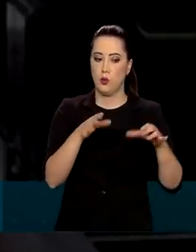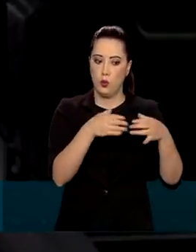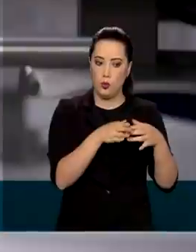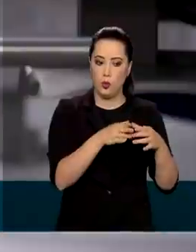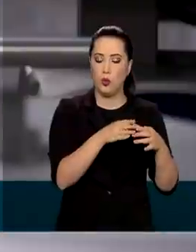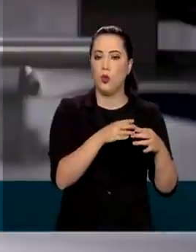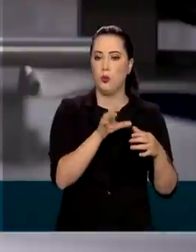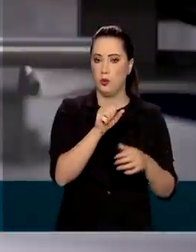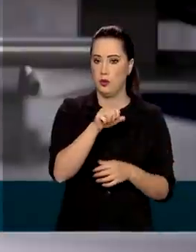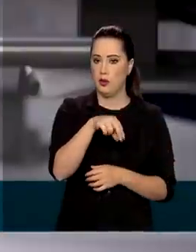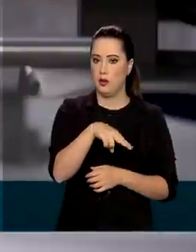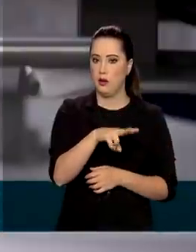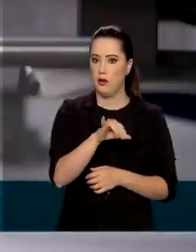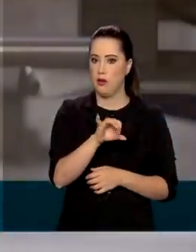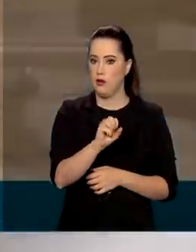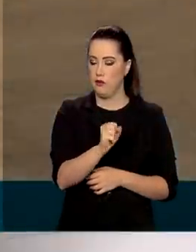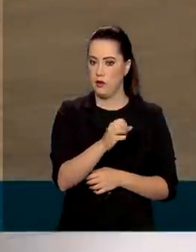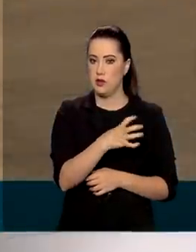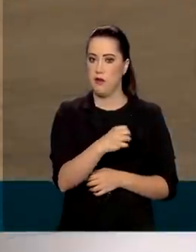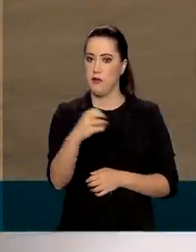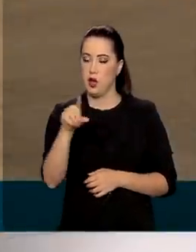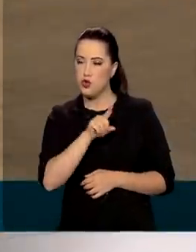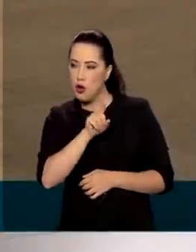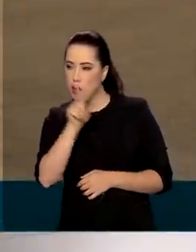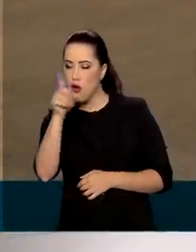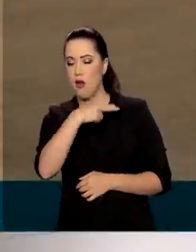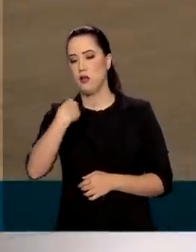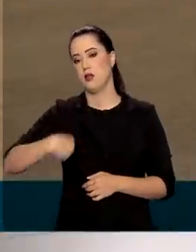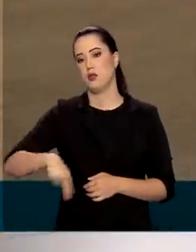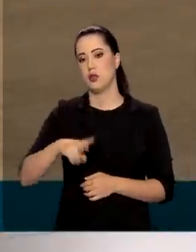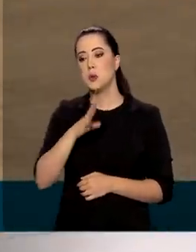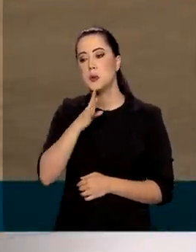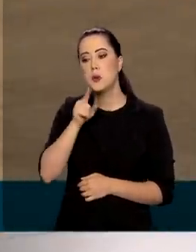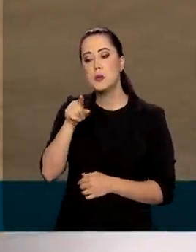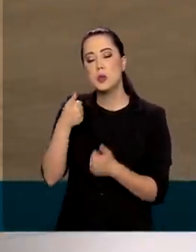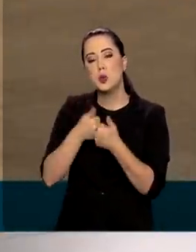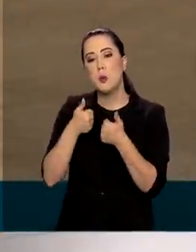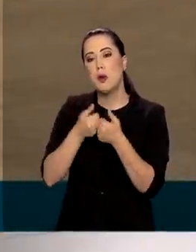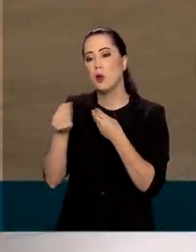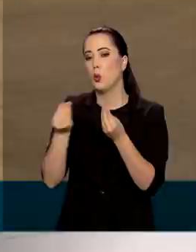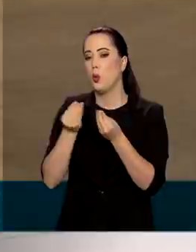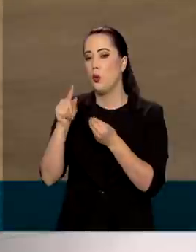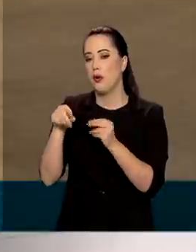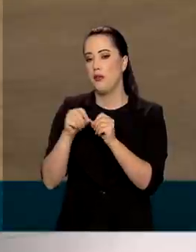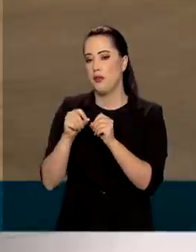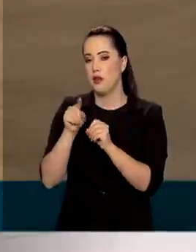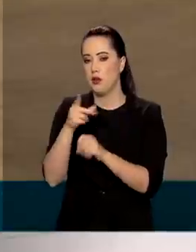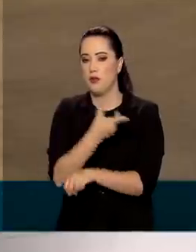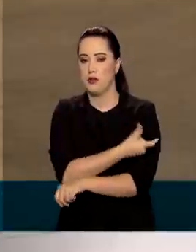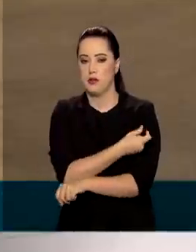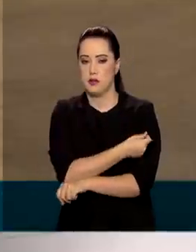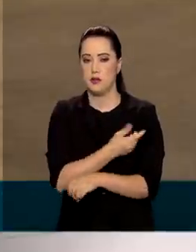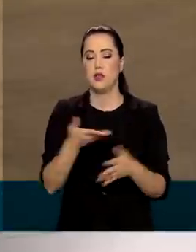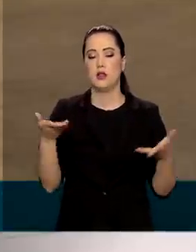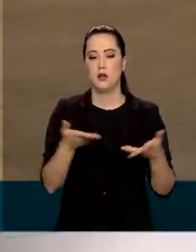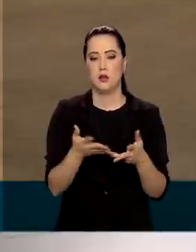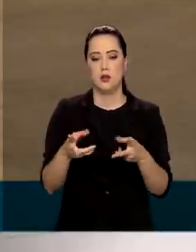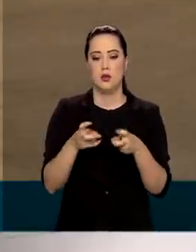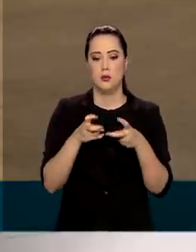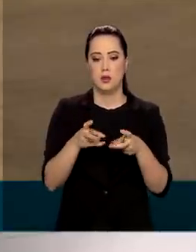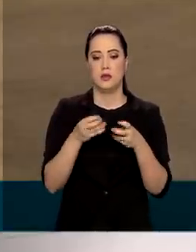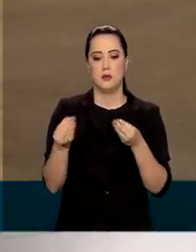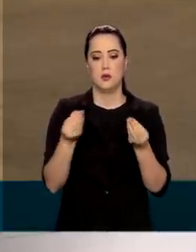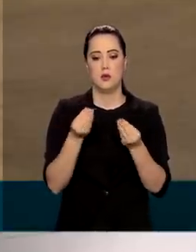Coronavac. Atualmente, a Anvisa analisa os resultados parciais das três primeiras fases de